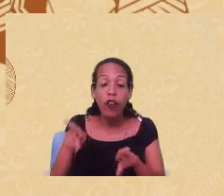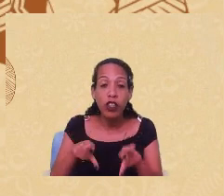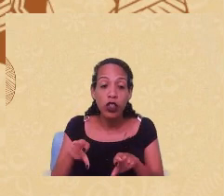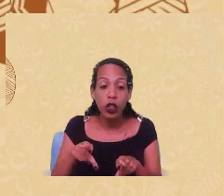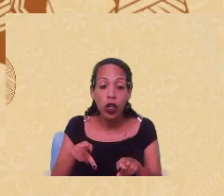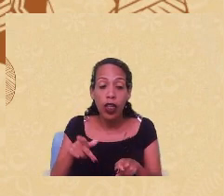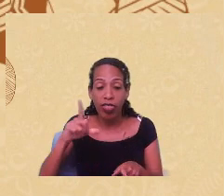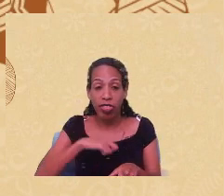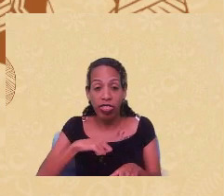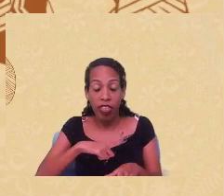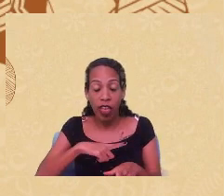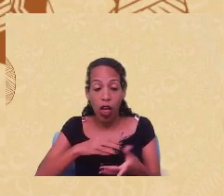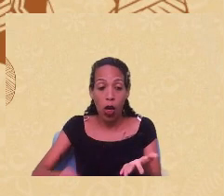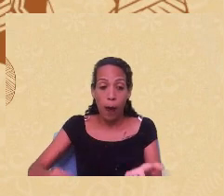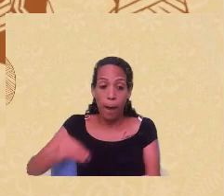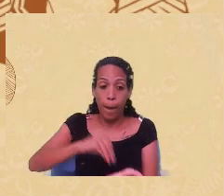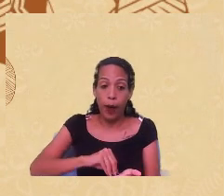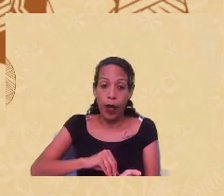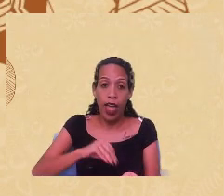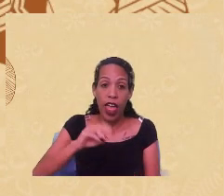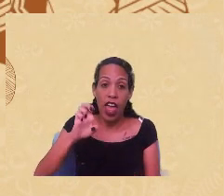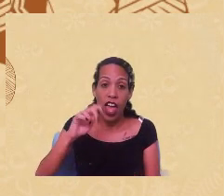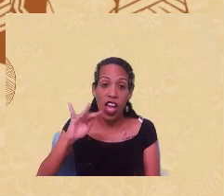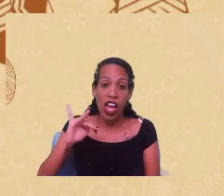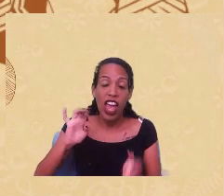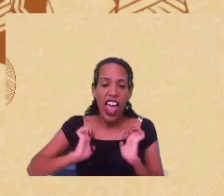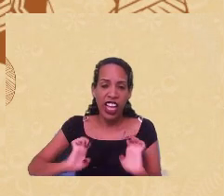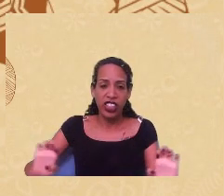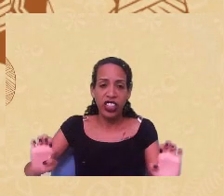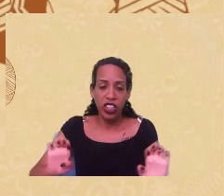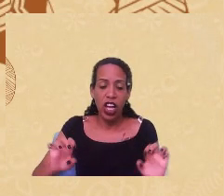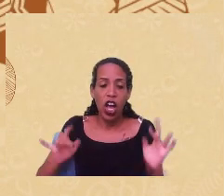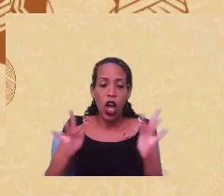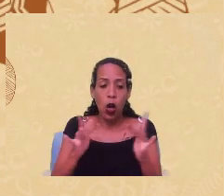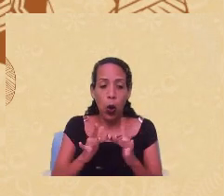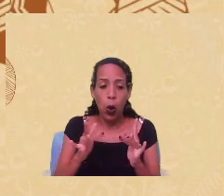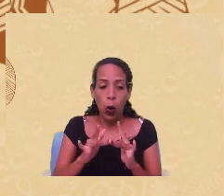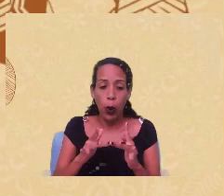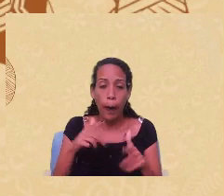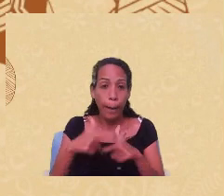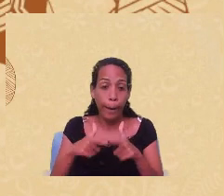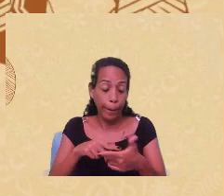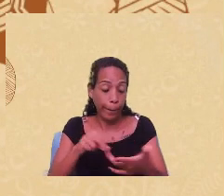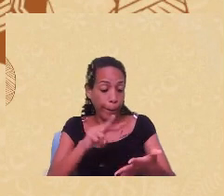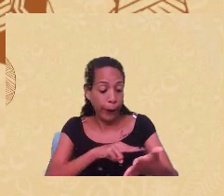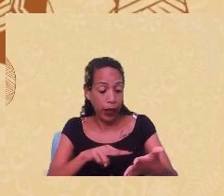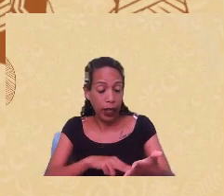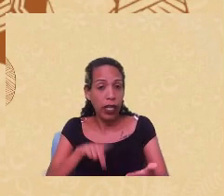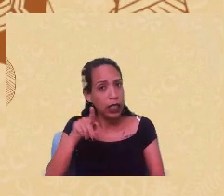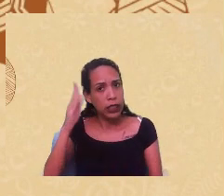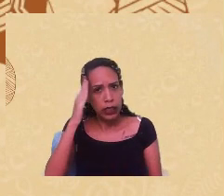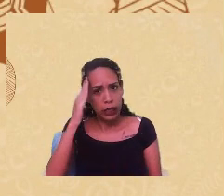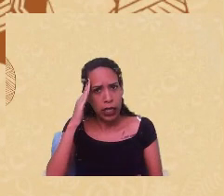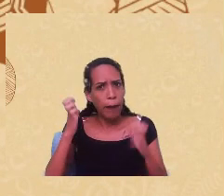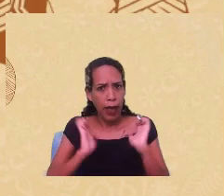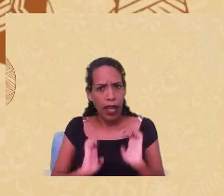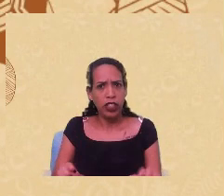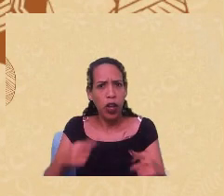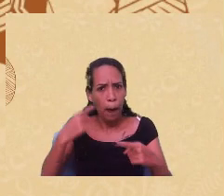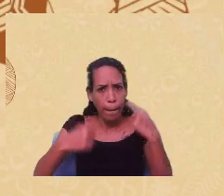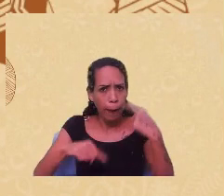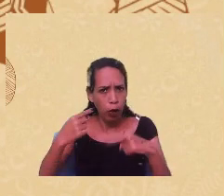posição ética, quem teve relação com Cabenguele, sabe que ele eticamente, politicamente,